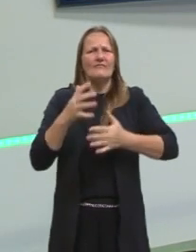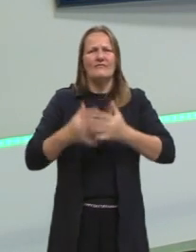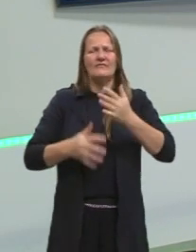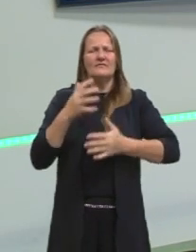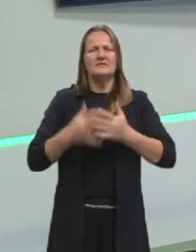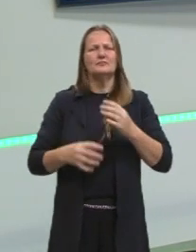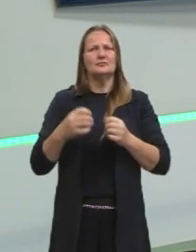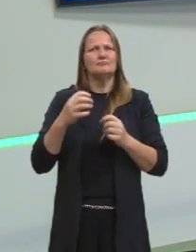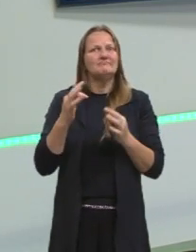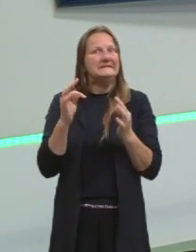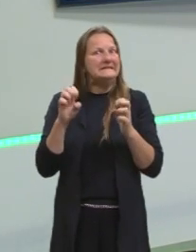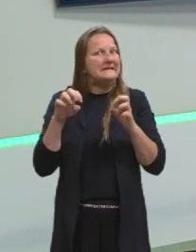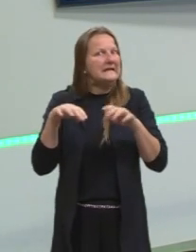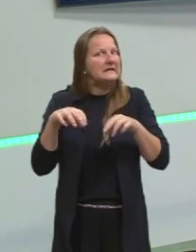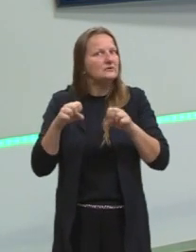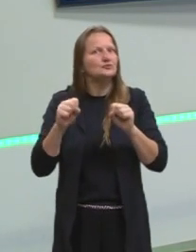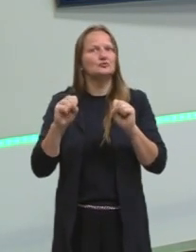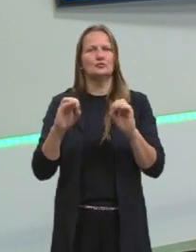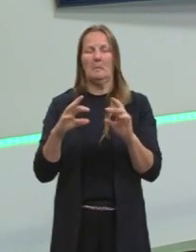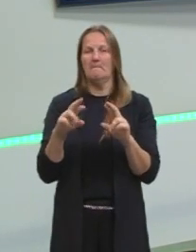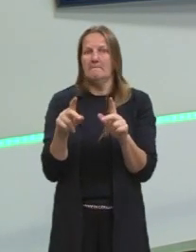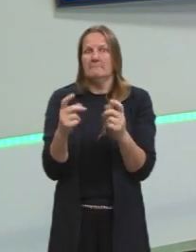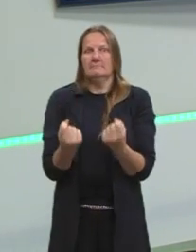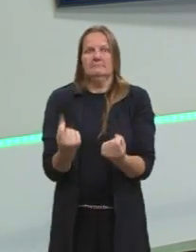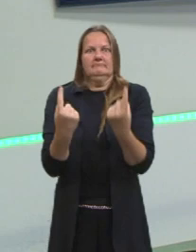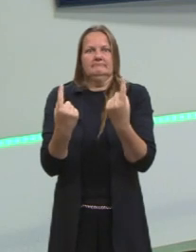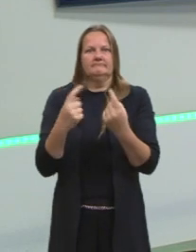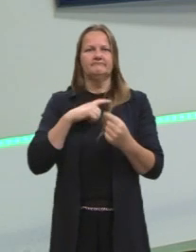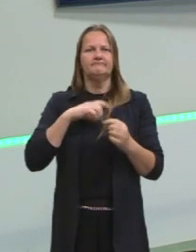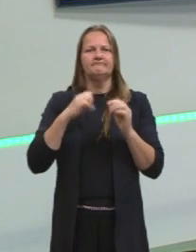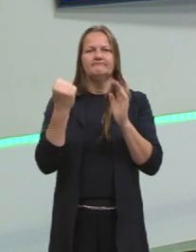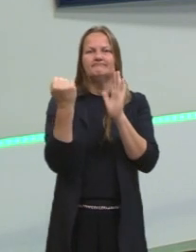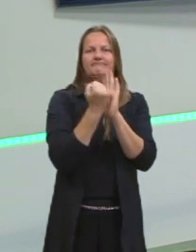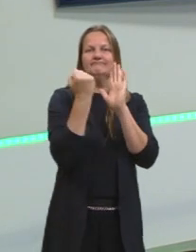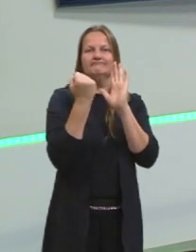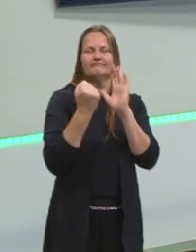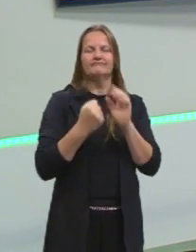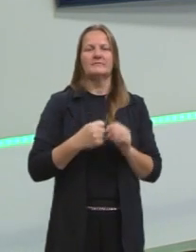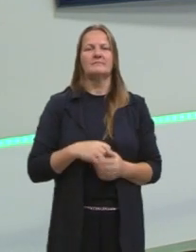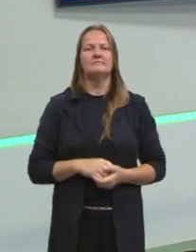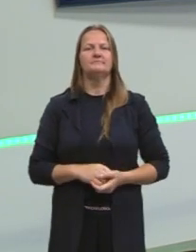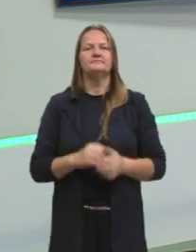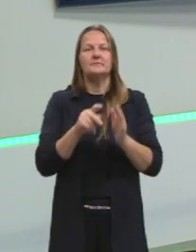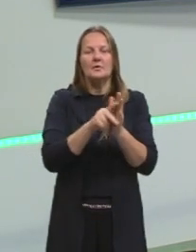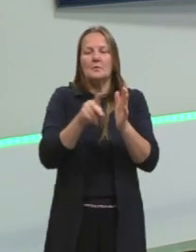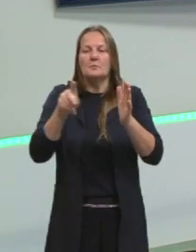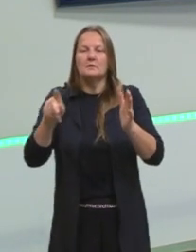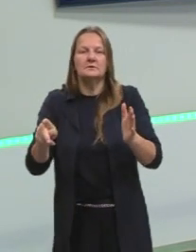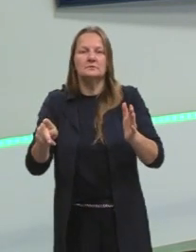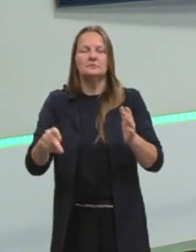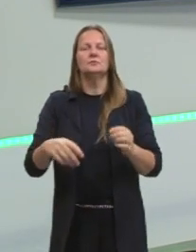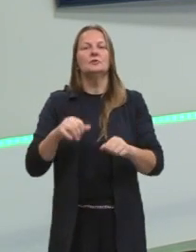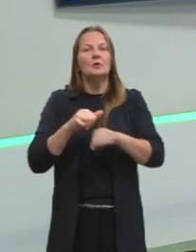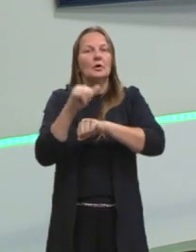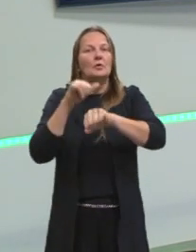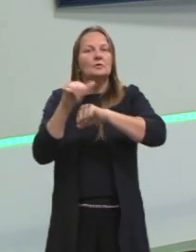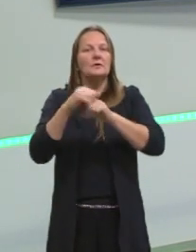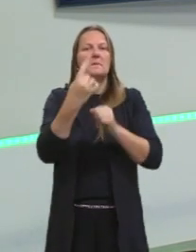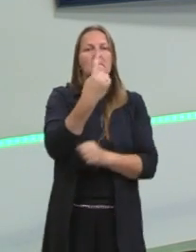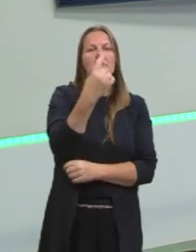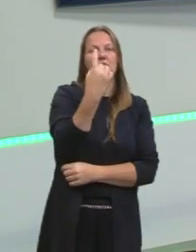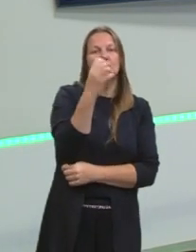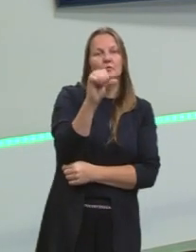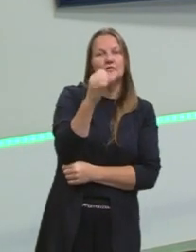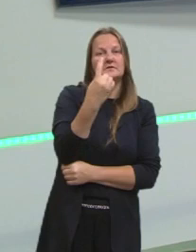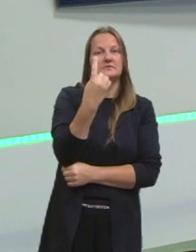tensão, e tudo isso, toda essa tensão, todas essas guerras que definem esse século, acontecem entre 1914